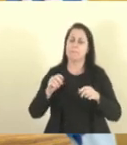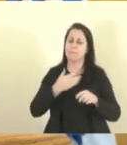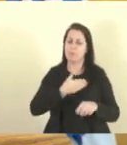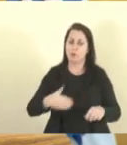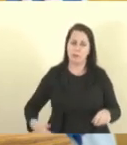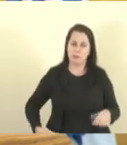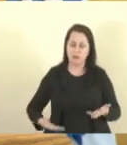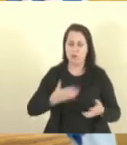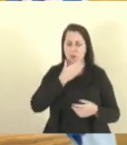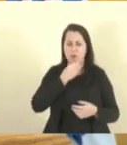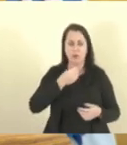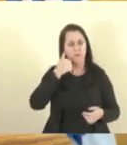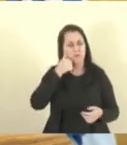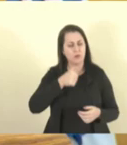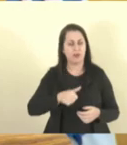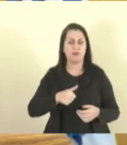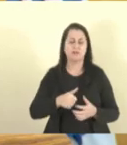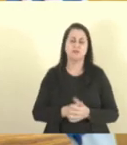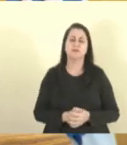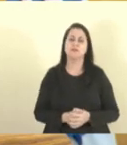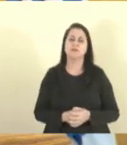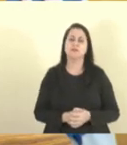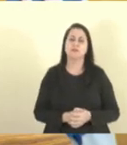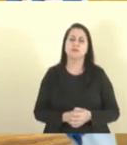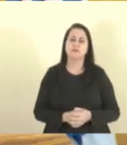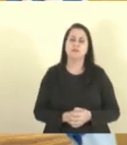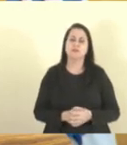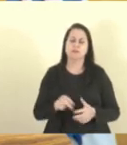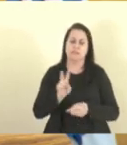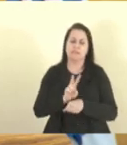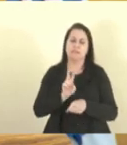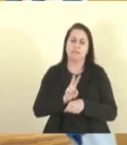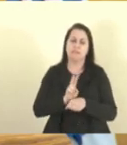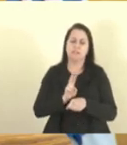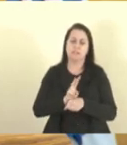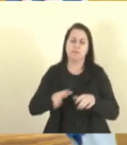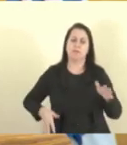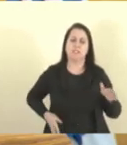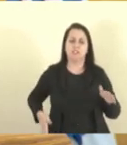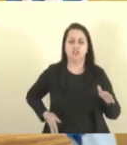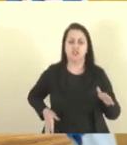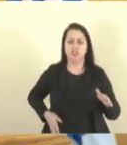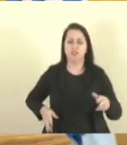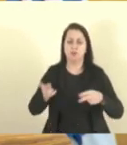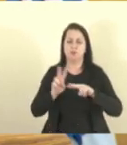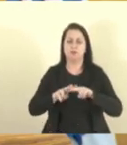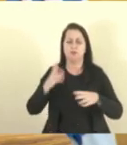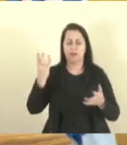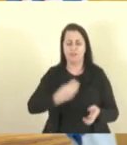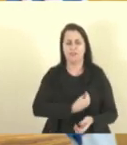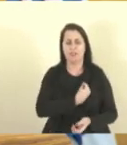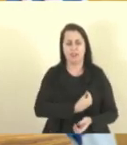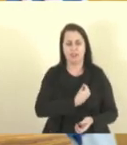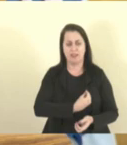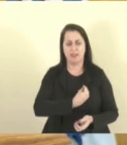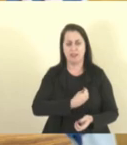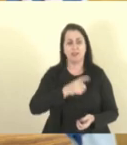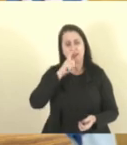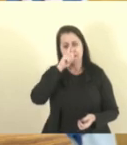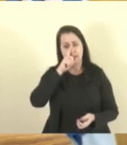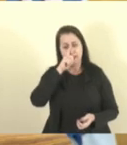seja homem, que seja mulher, que está lá tomando conta de bandido, botando a vida, botando a vida,